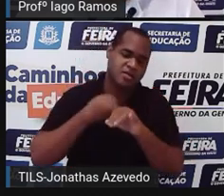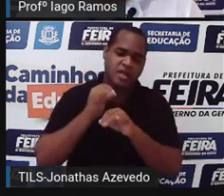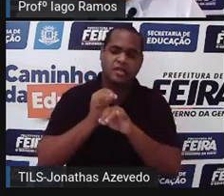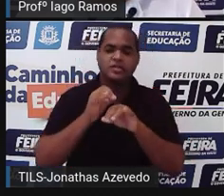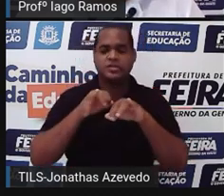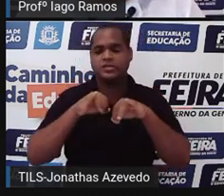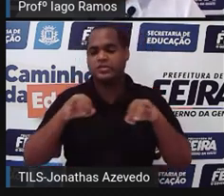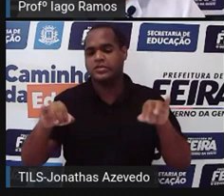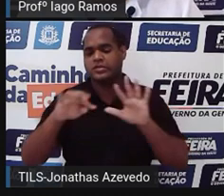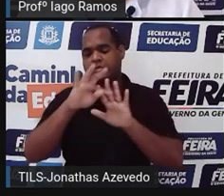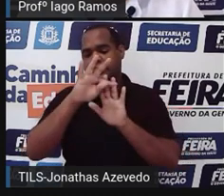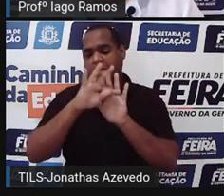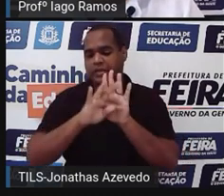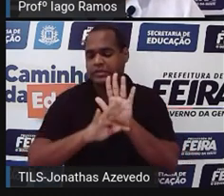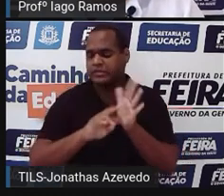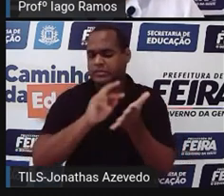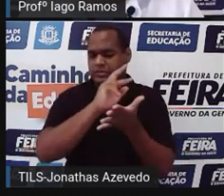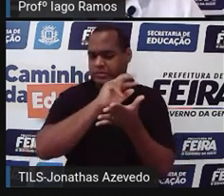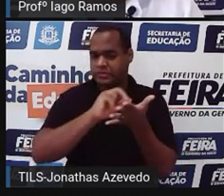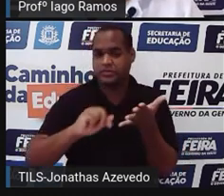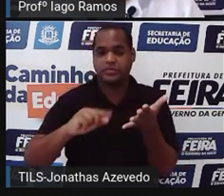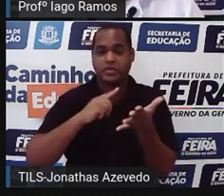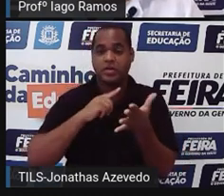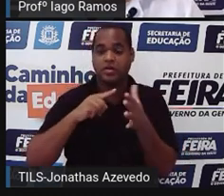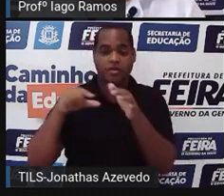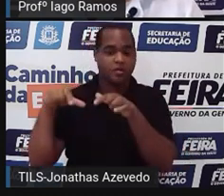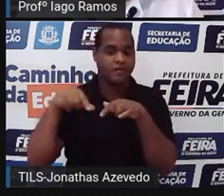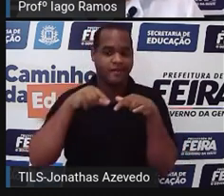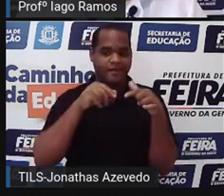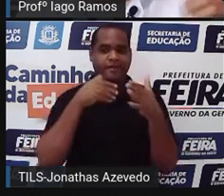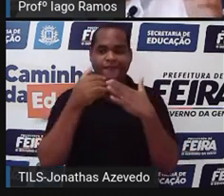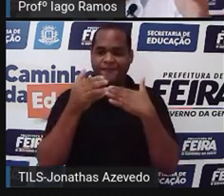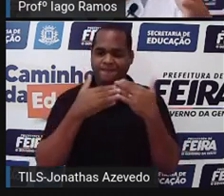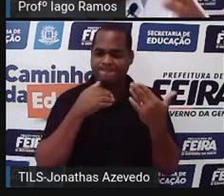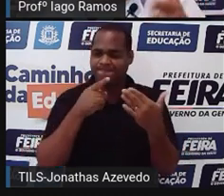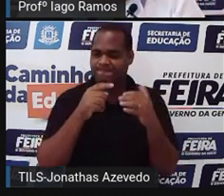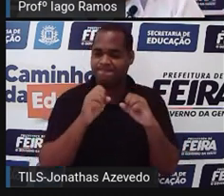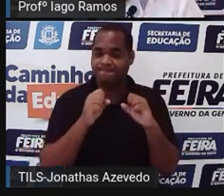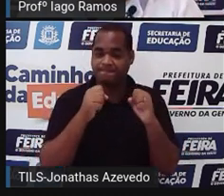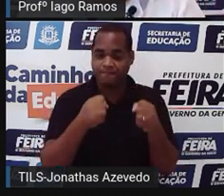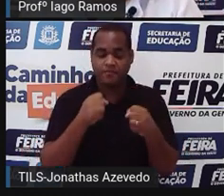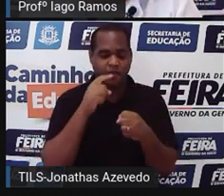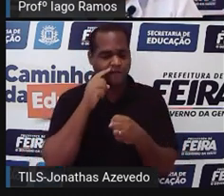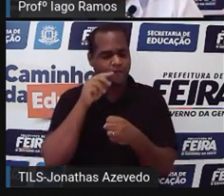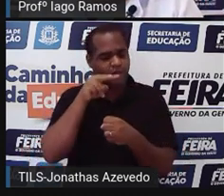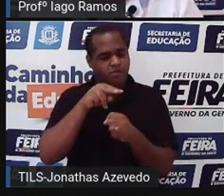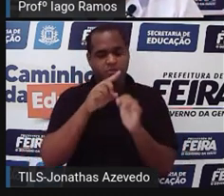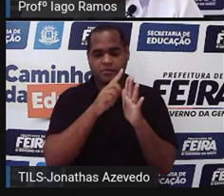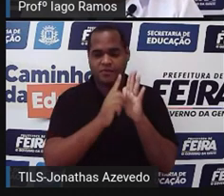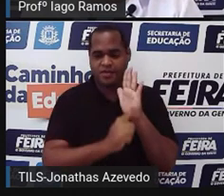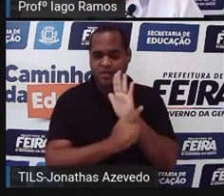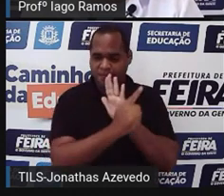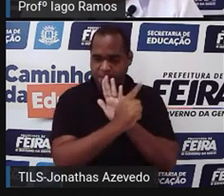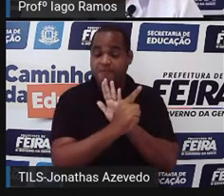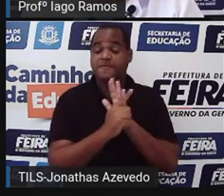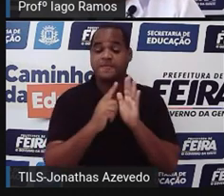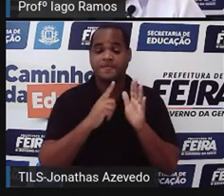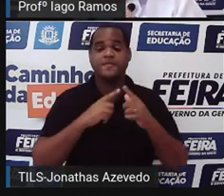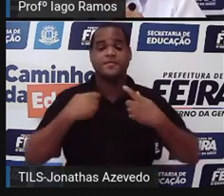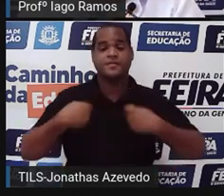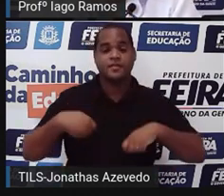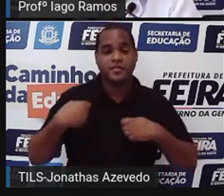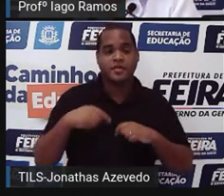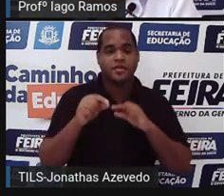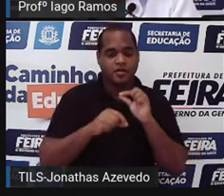textos, em qualquer um desses ambientes, quando a gente estiver diante de um gráfico, a gente precisa saber,